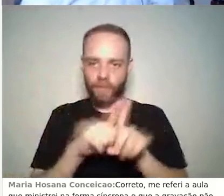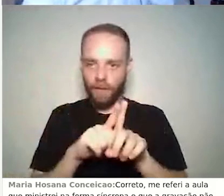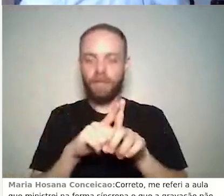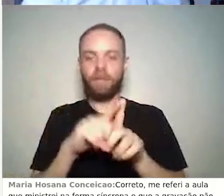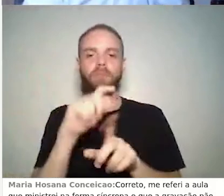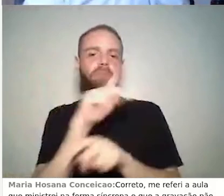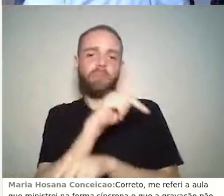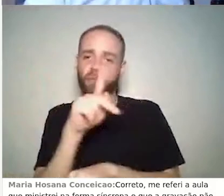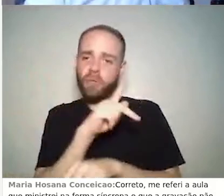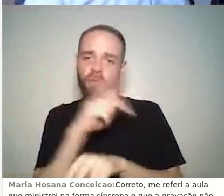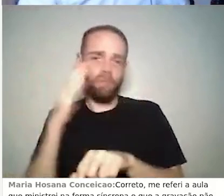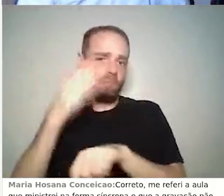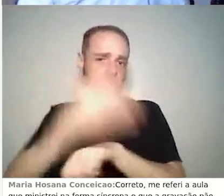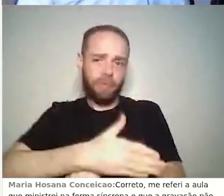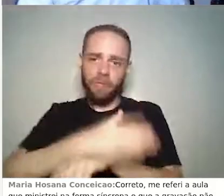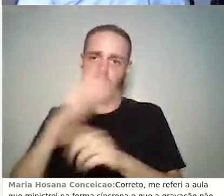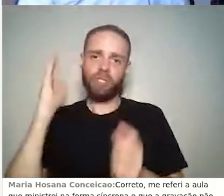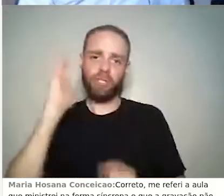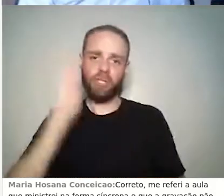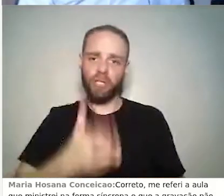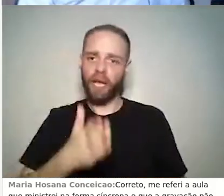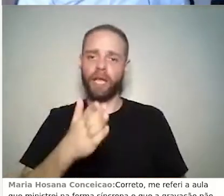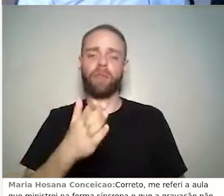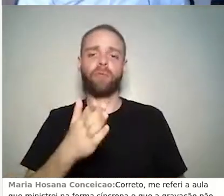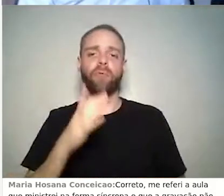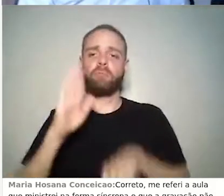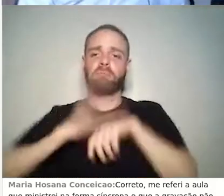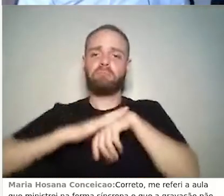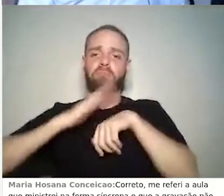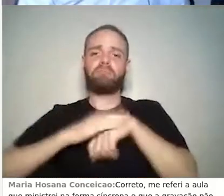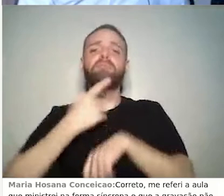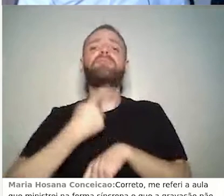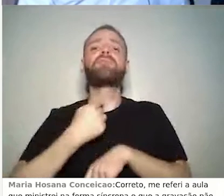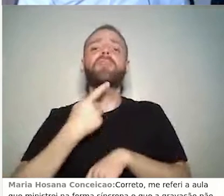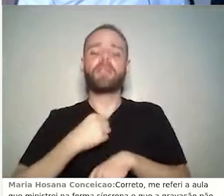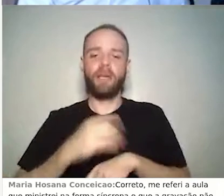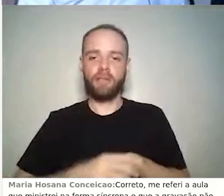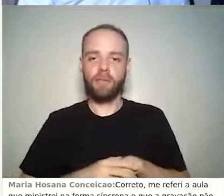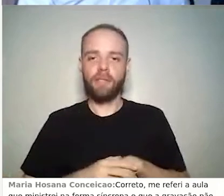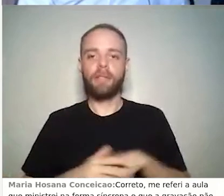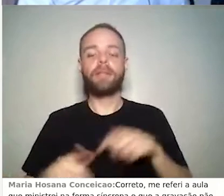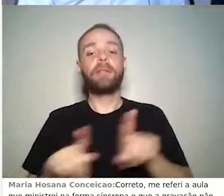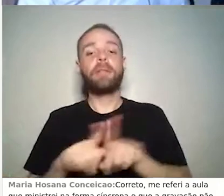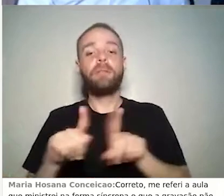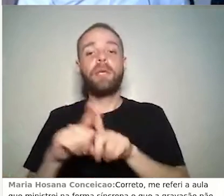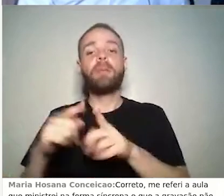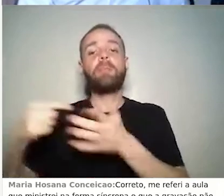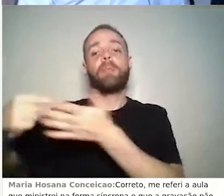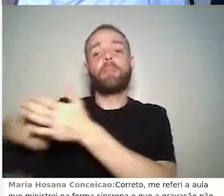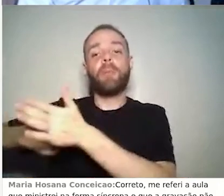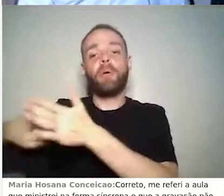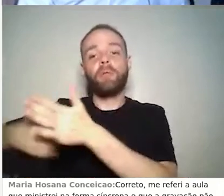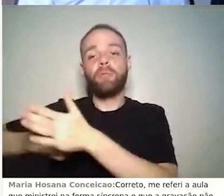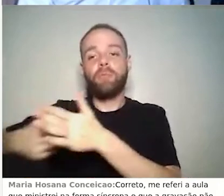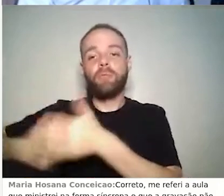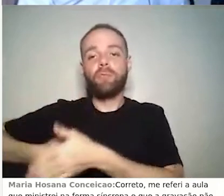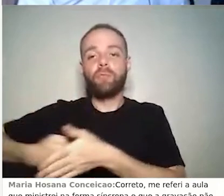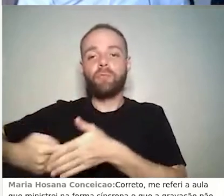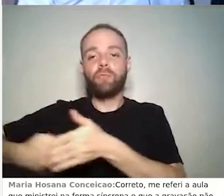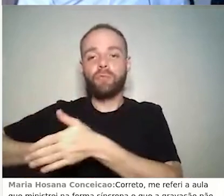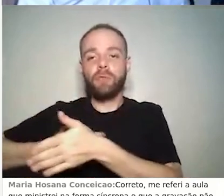ativos, eu tenho essa opção aqui, dentro de administração, relatórios, logs ativos,